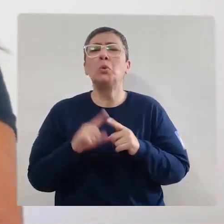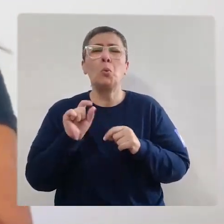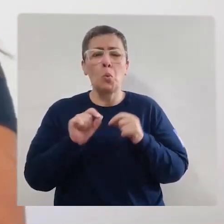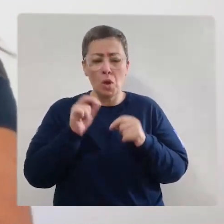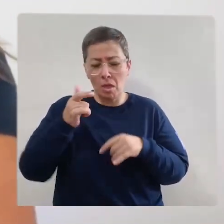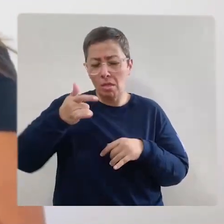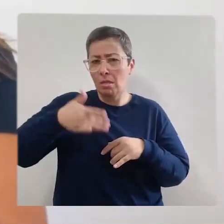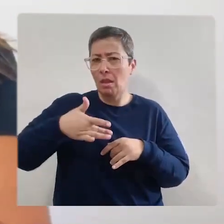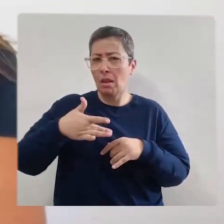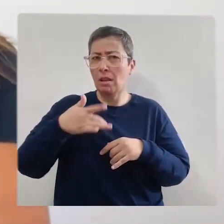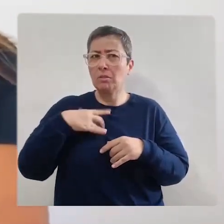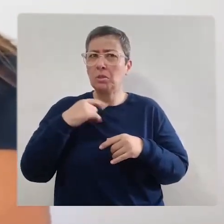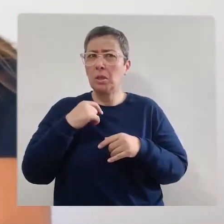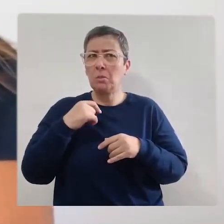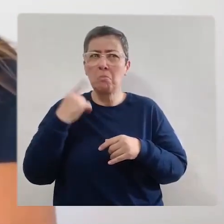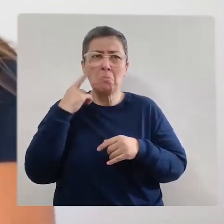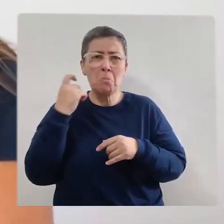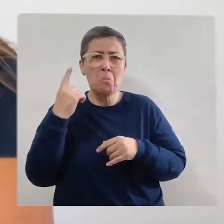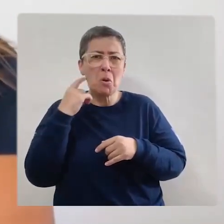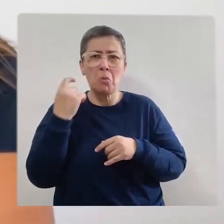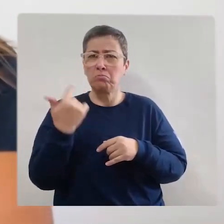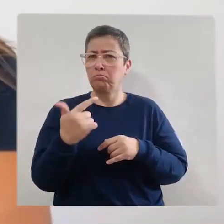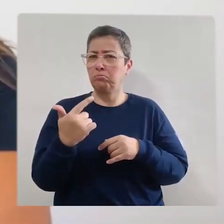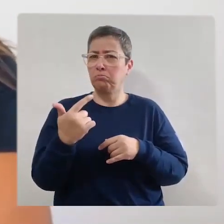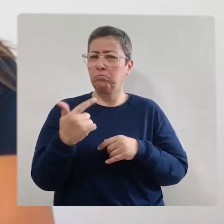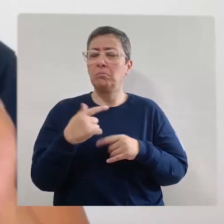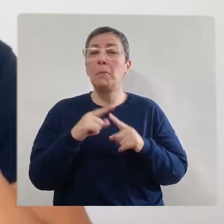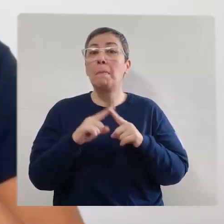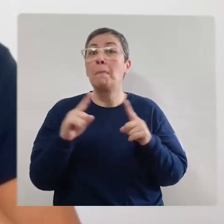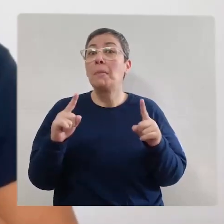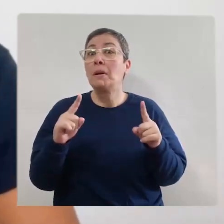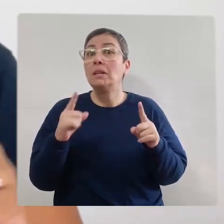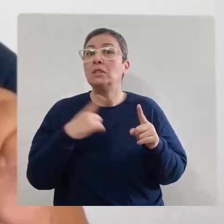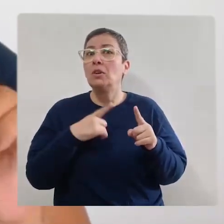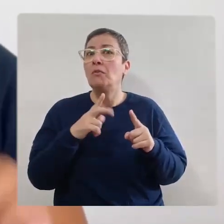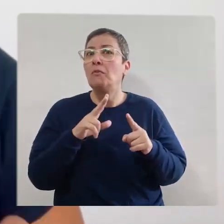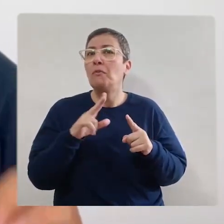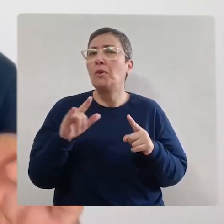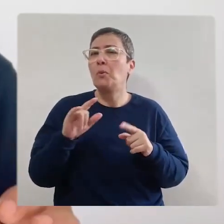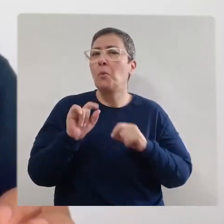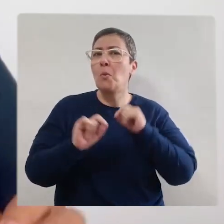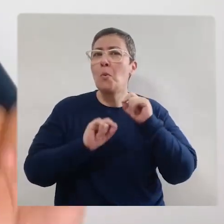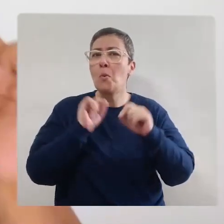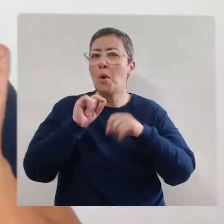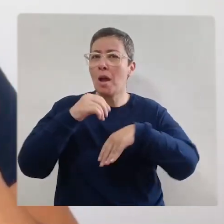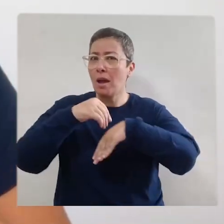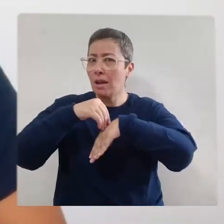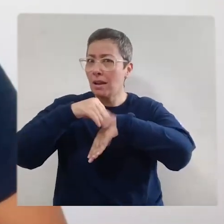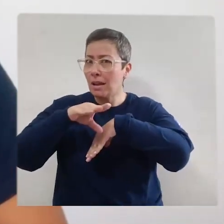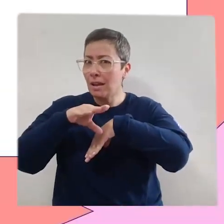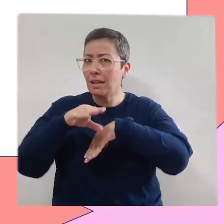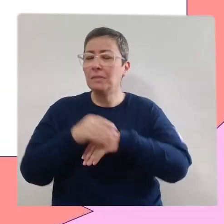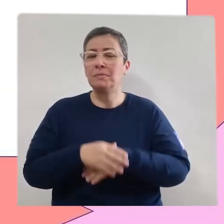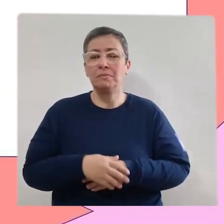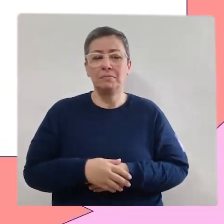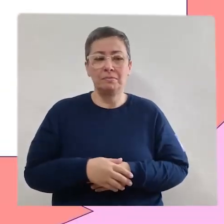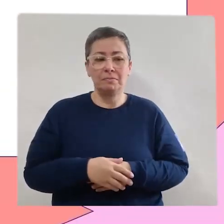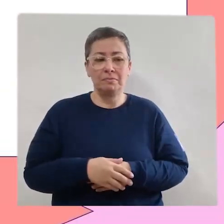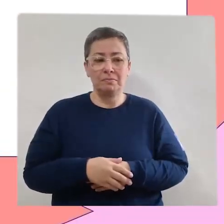E o que tem aqui dentro não faz muito barulho. Mas, vamos ver as dicas.